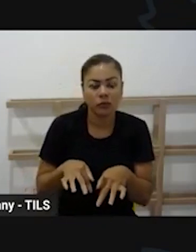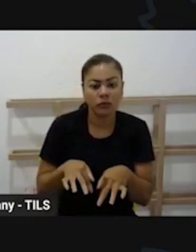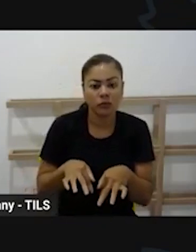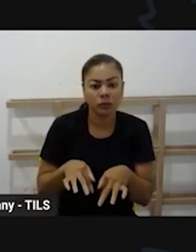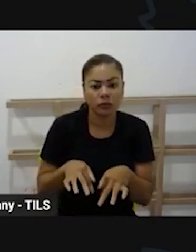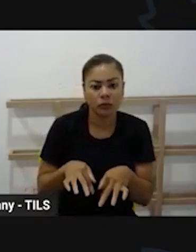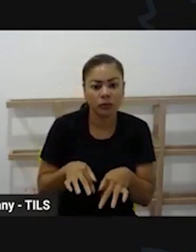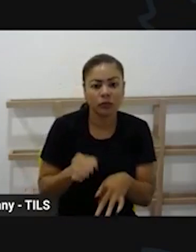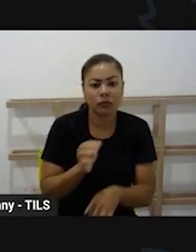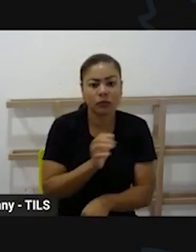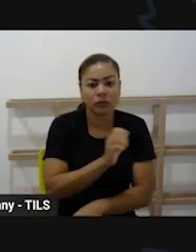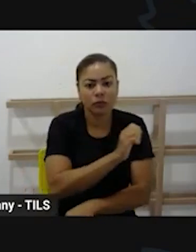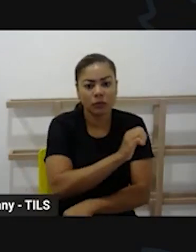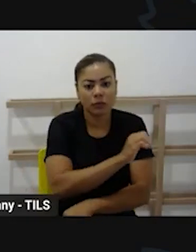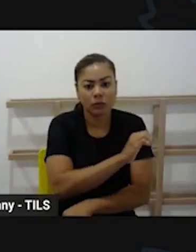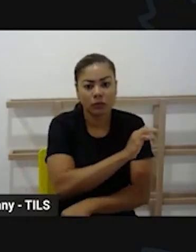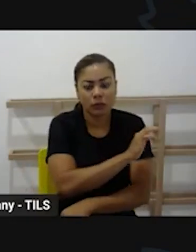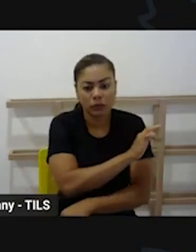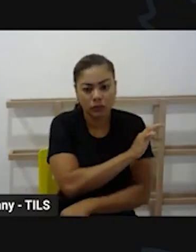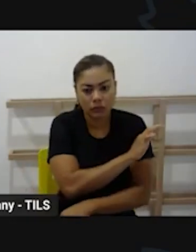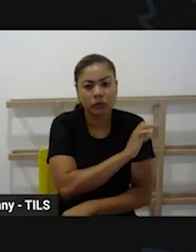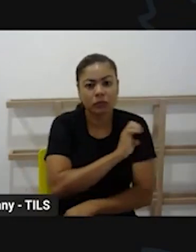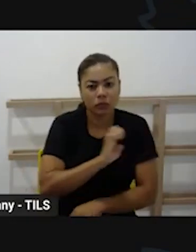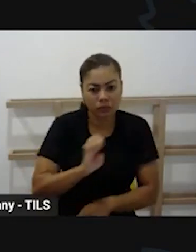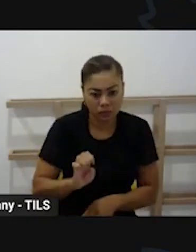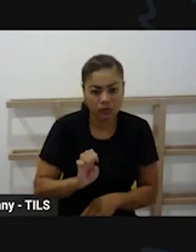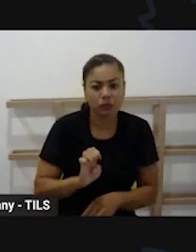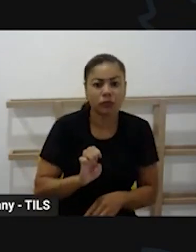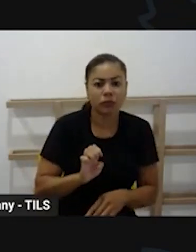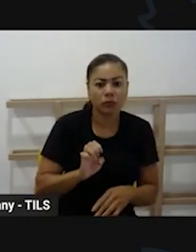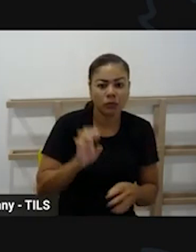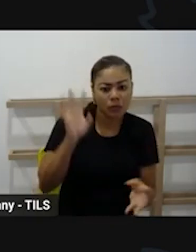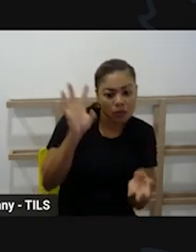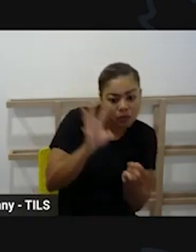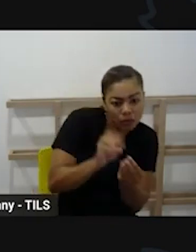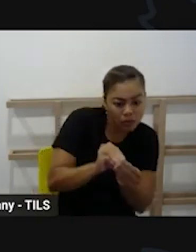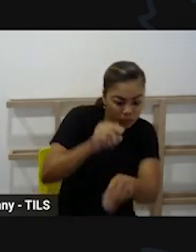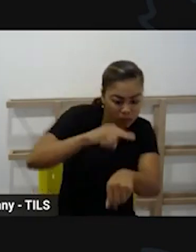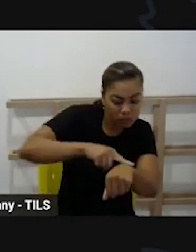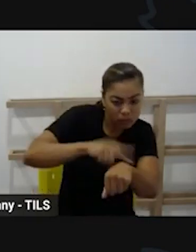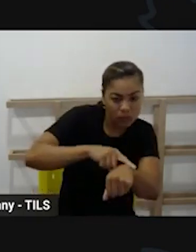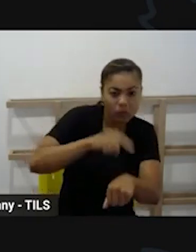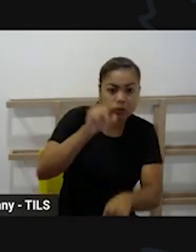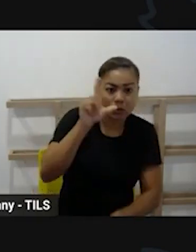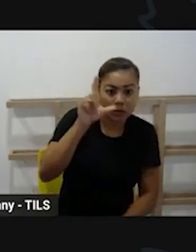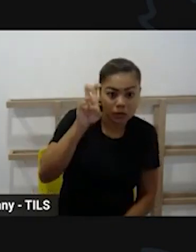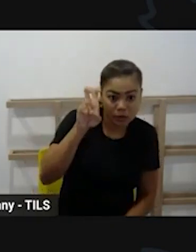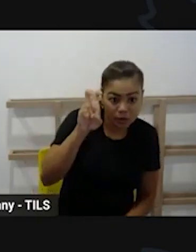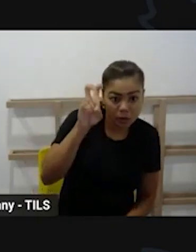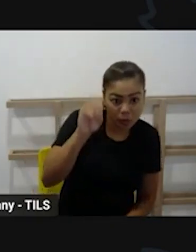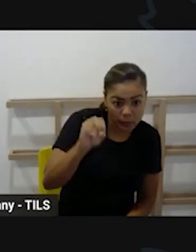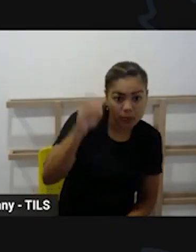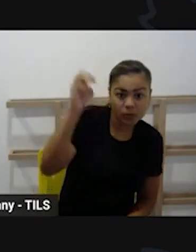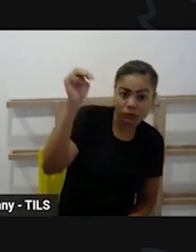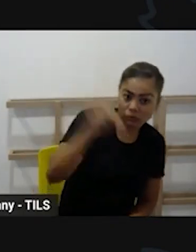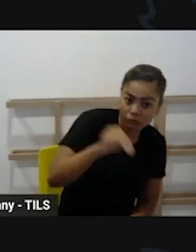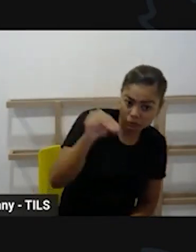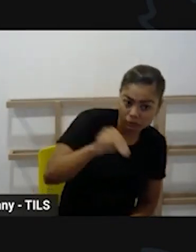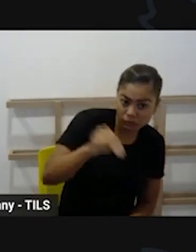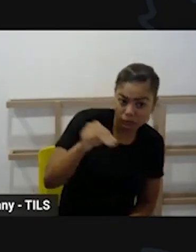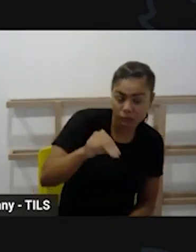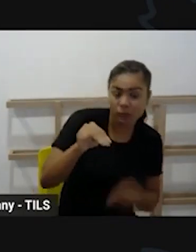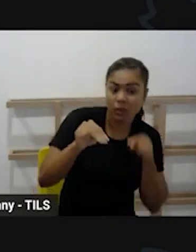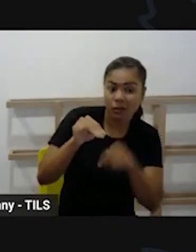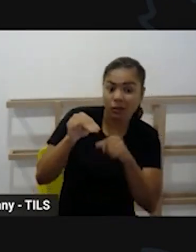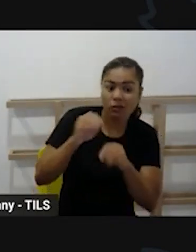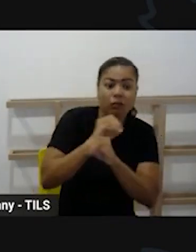vai ser baseado nessa carga horária com essa cinquenta minutos de hora a aula mas a educação infantil ela não tem essa concepção de hora